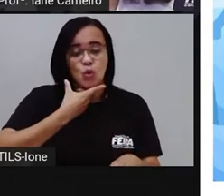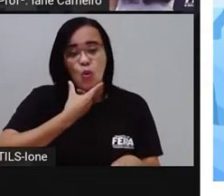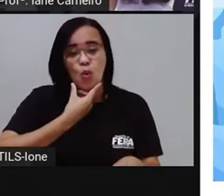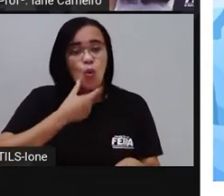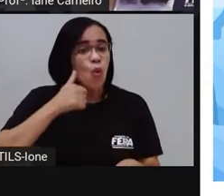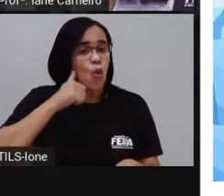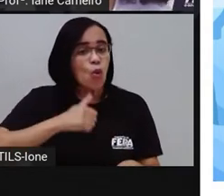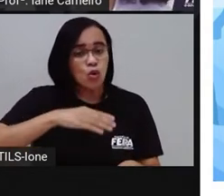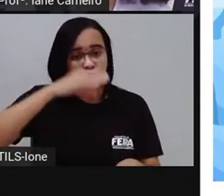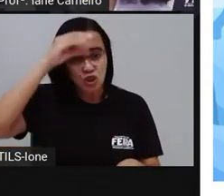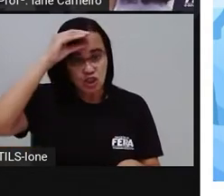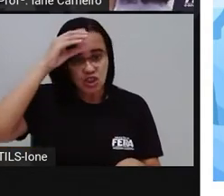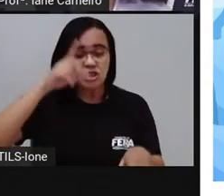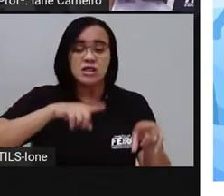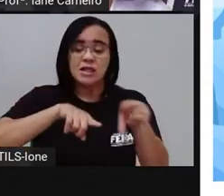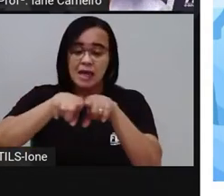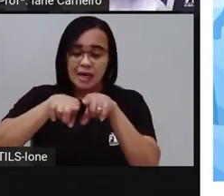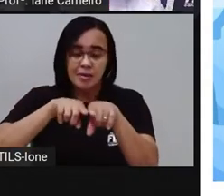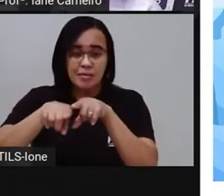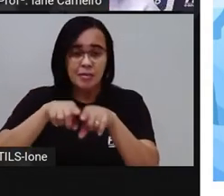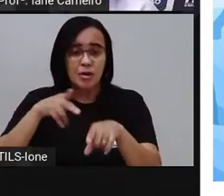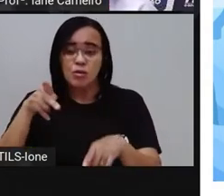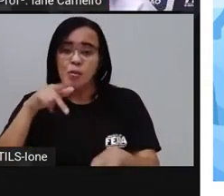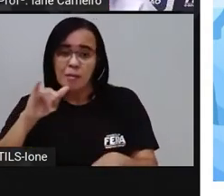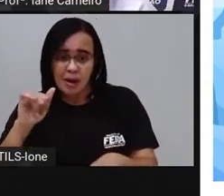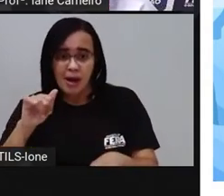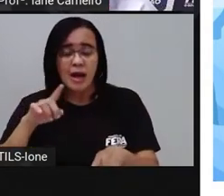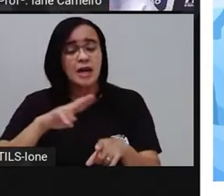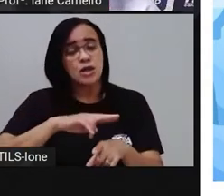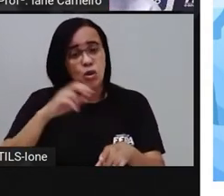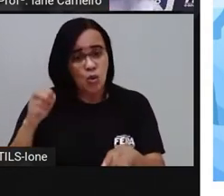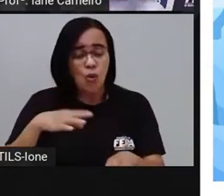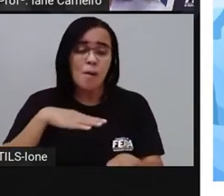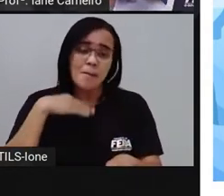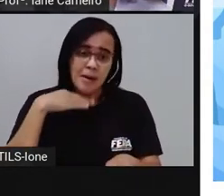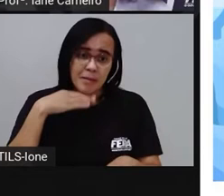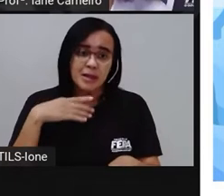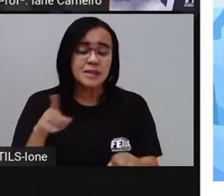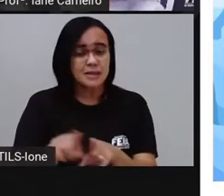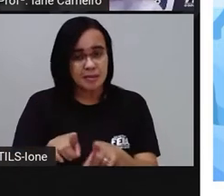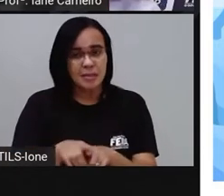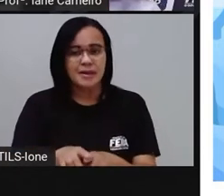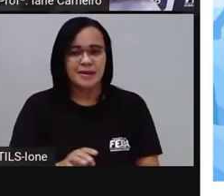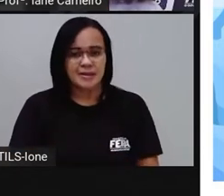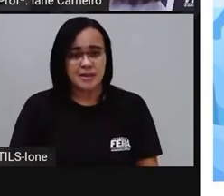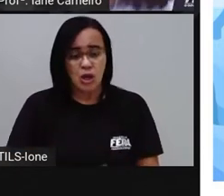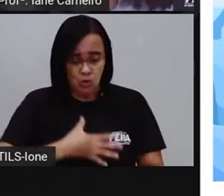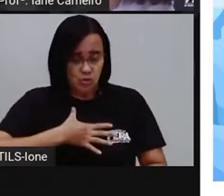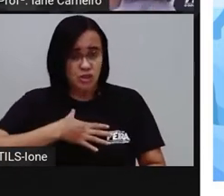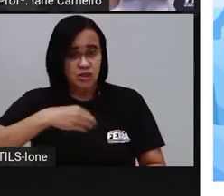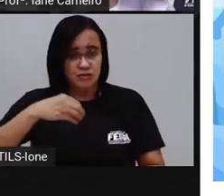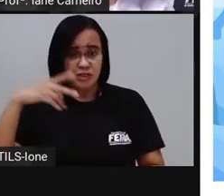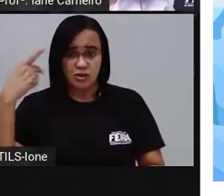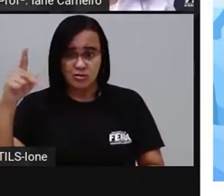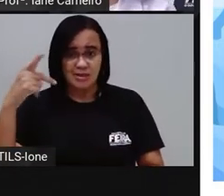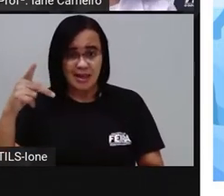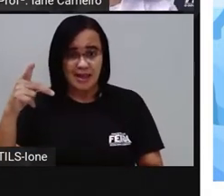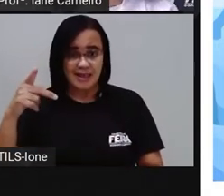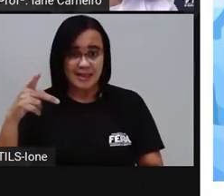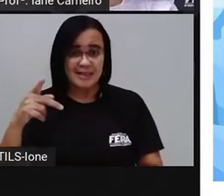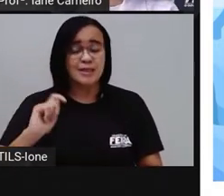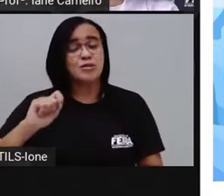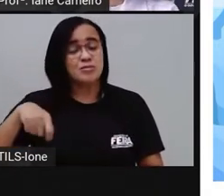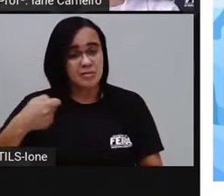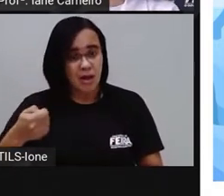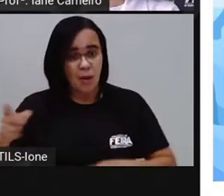nossos tios vão ser nossos primos, né? E aí a gente tem prima, primo, né? E aí se a gente